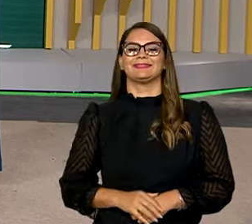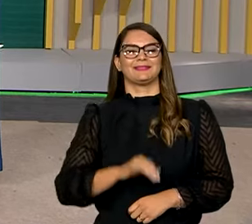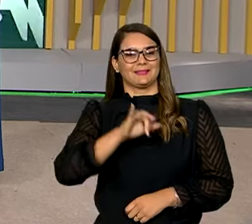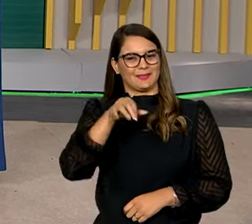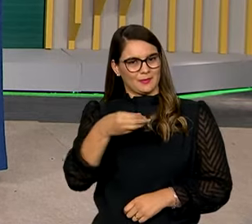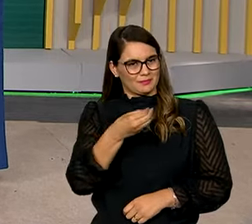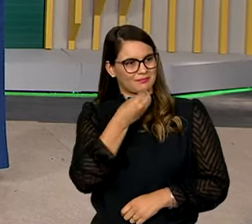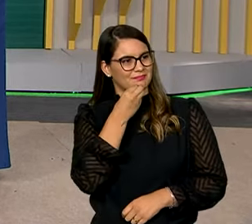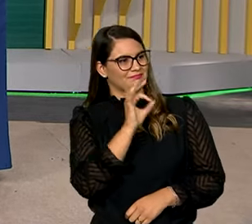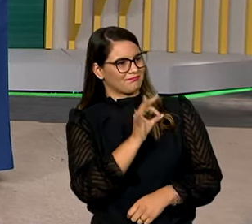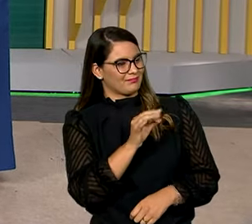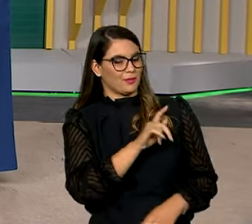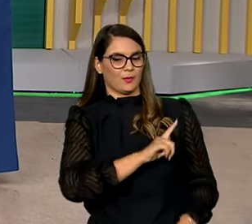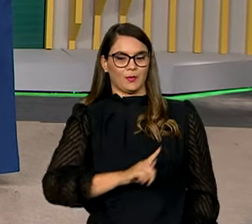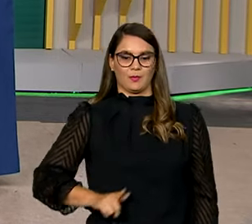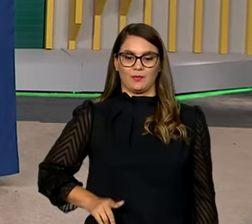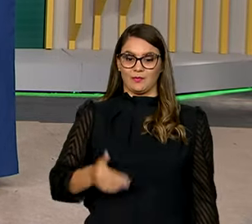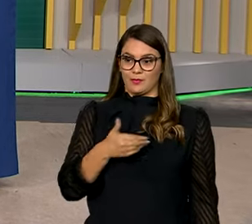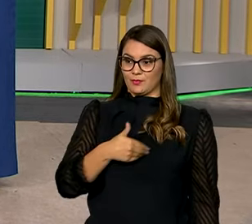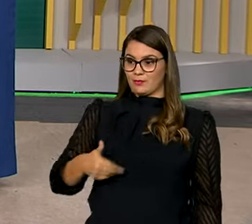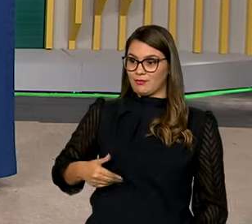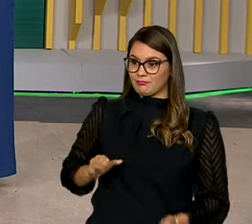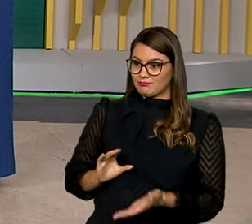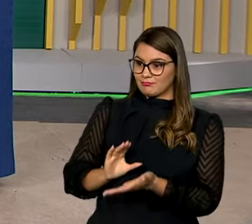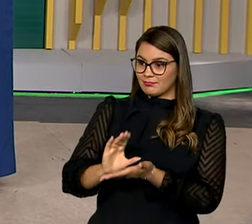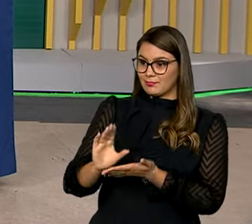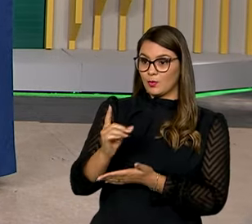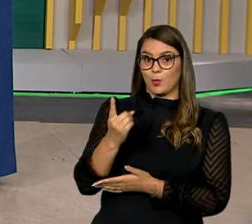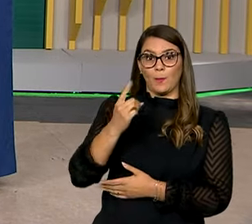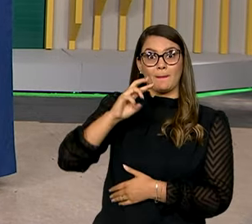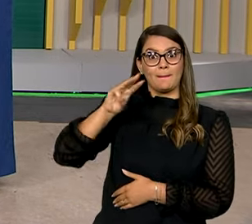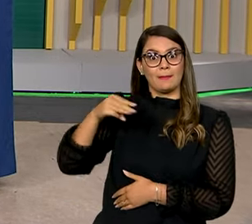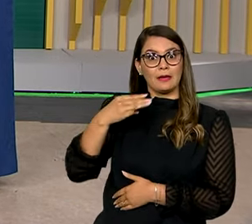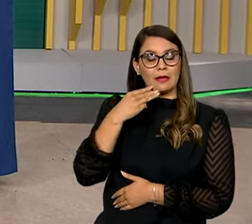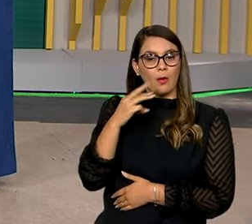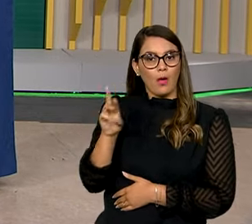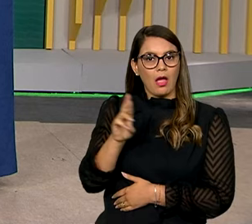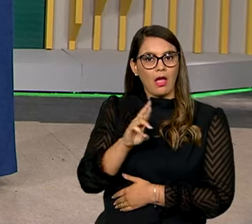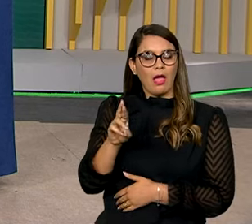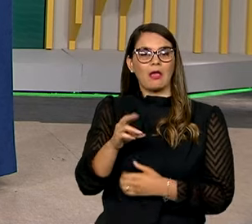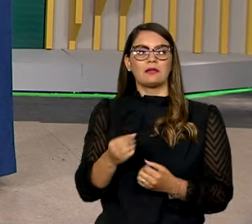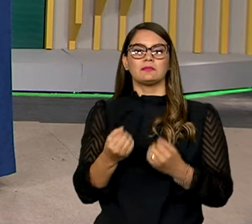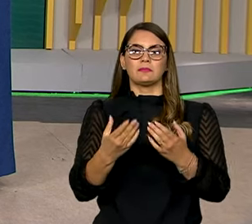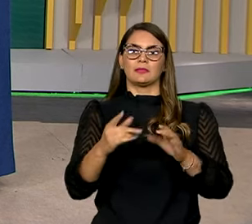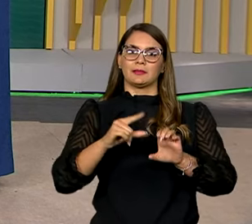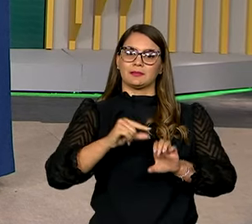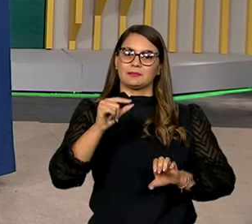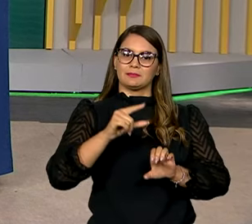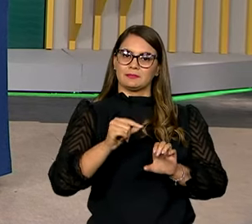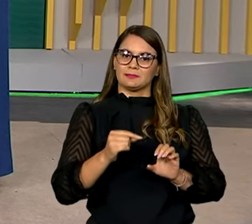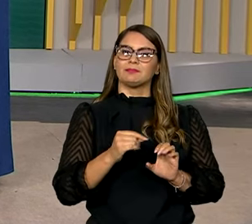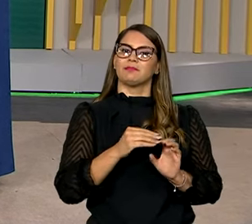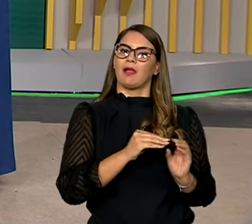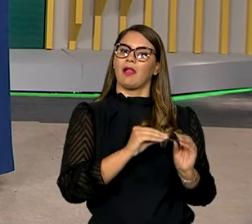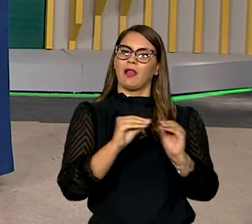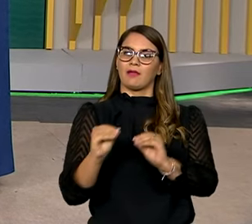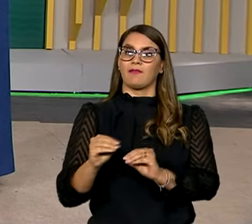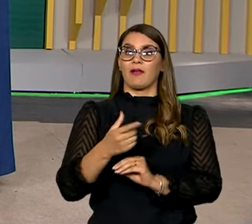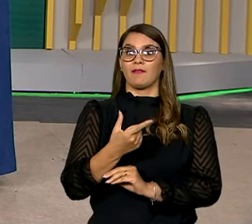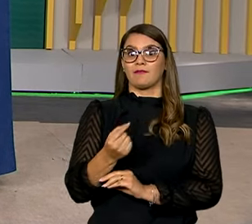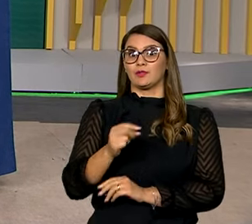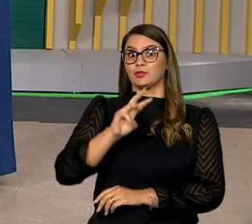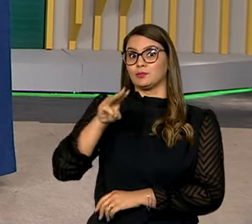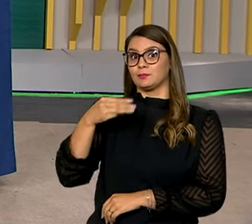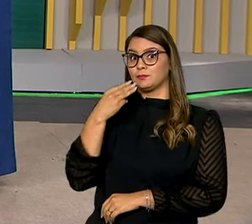oportunidade, né? O governo federal vai investir cerca de um milhão de reais para levar empreendedores ao evento, que deve gerar 20